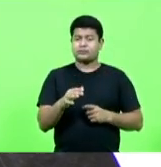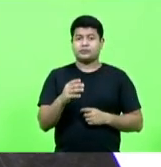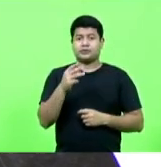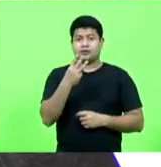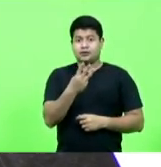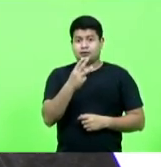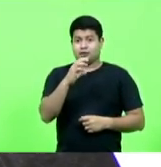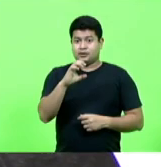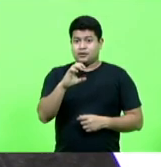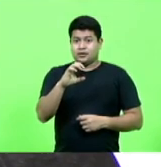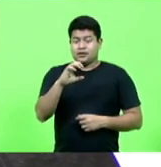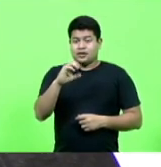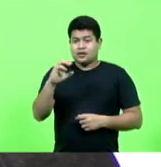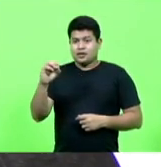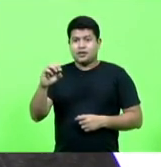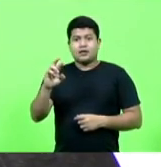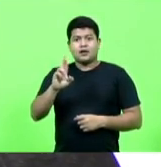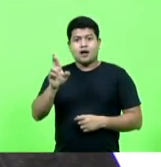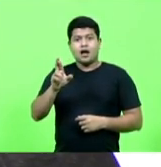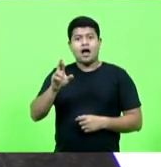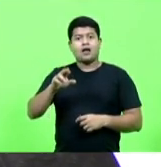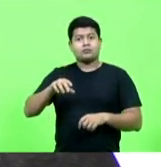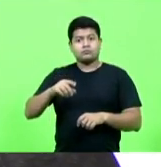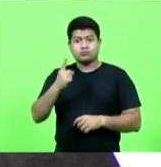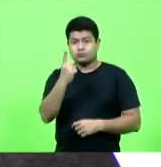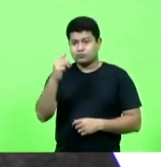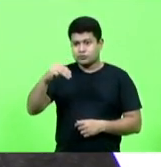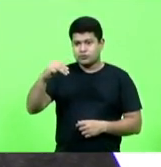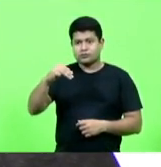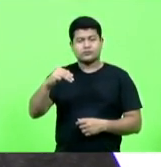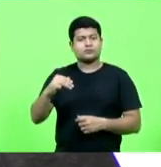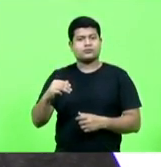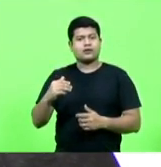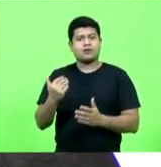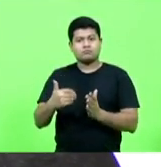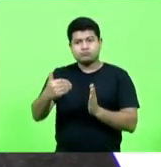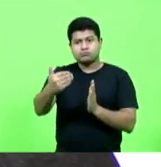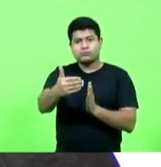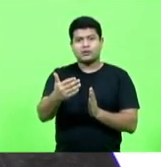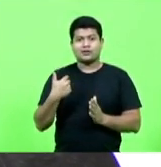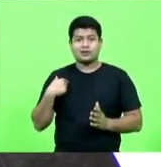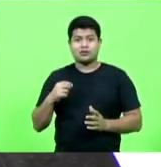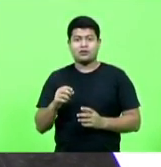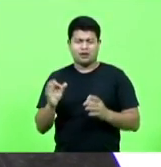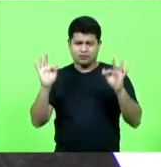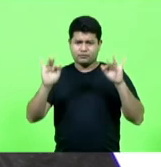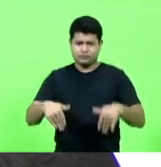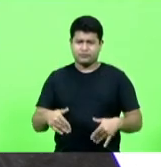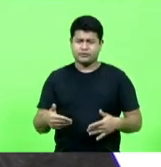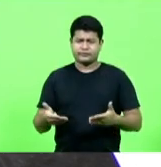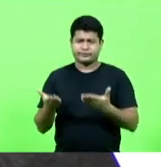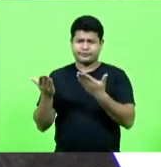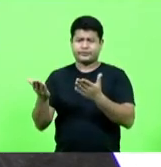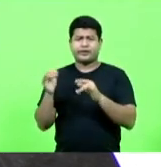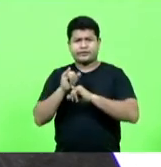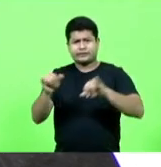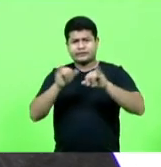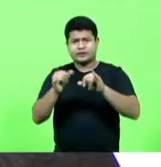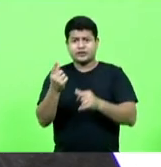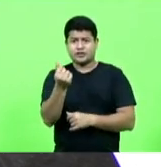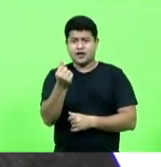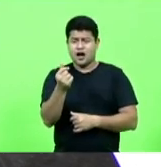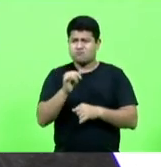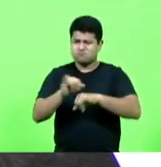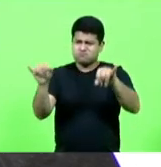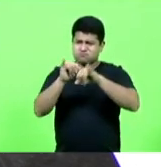,00 a cada minuto. E, para poder ficar, finalizar essa história de dinheiro de campanha,